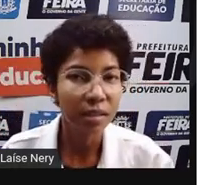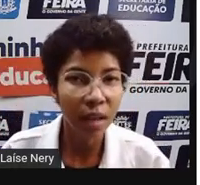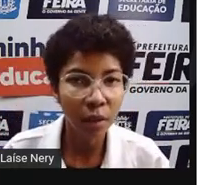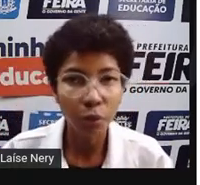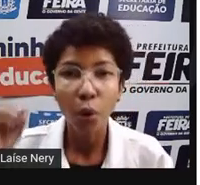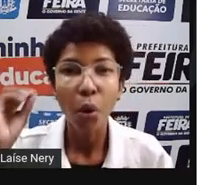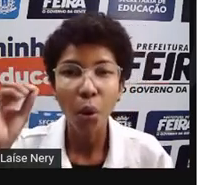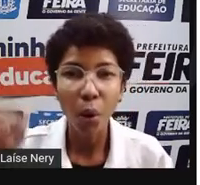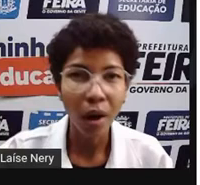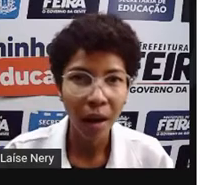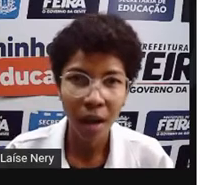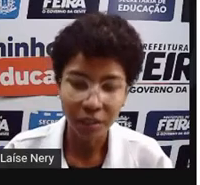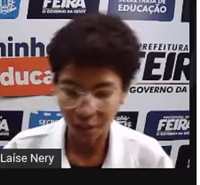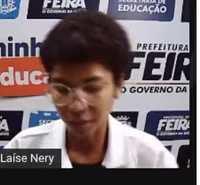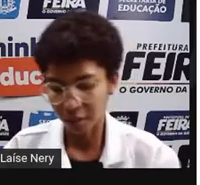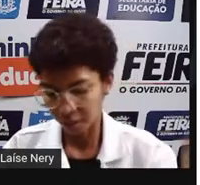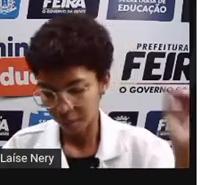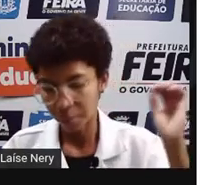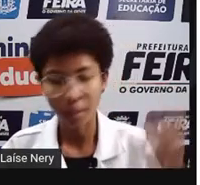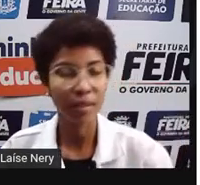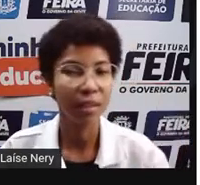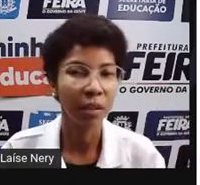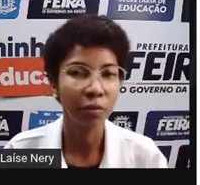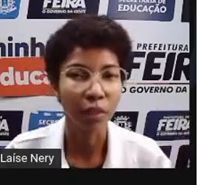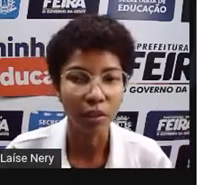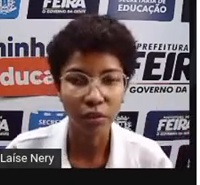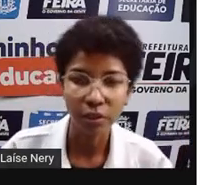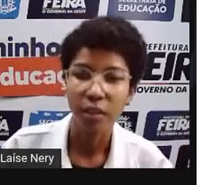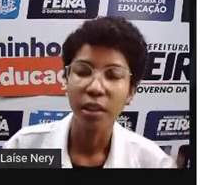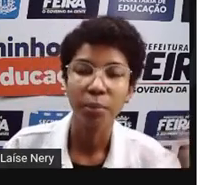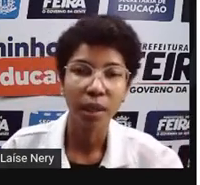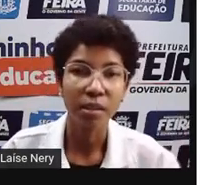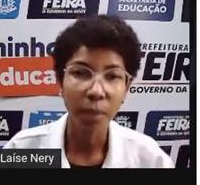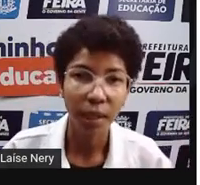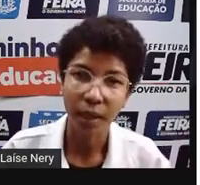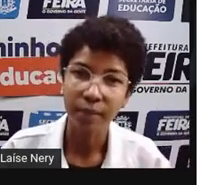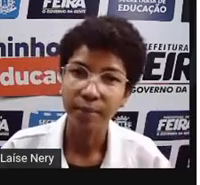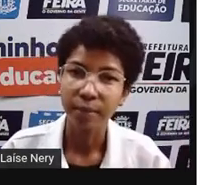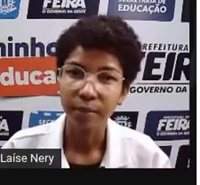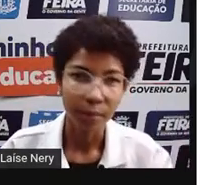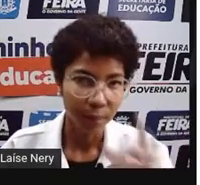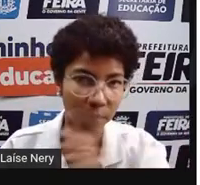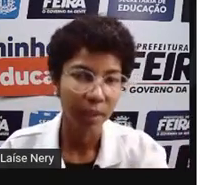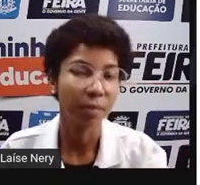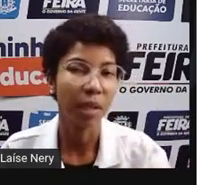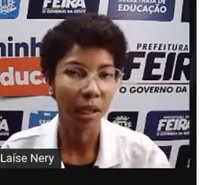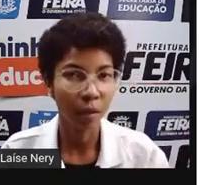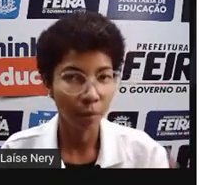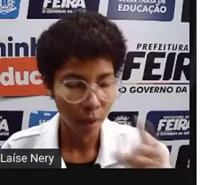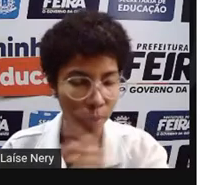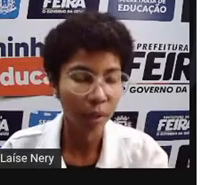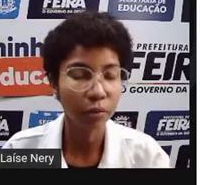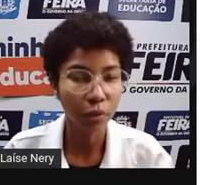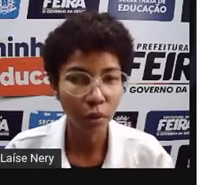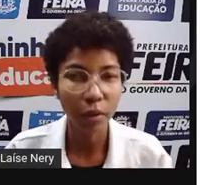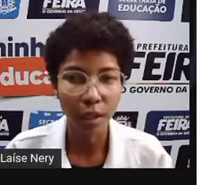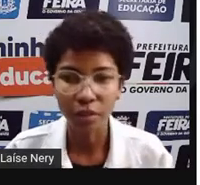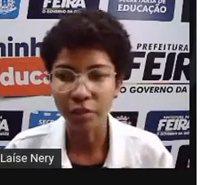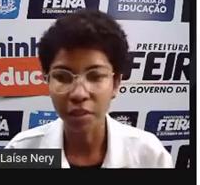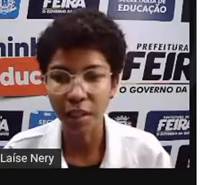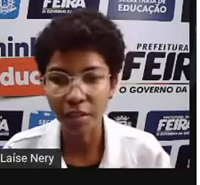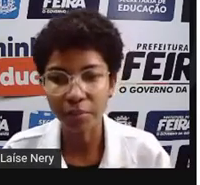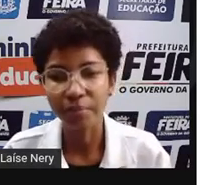porque é necessário coragem para seguir em frente e para esperar. Esperar é um ato de